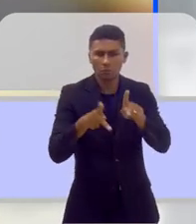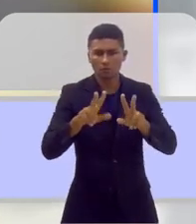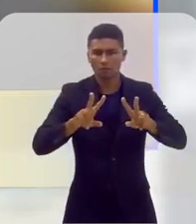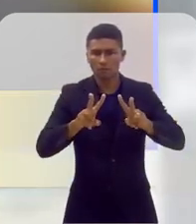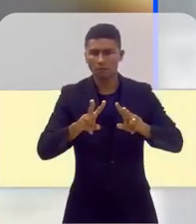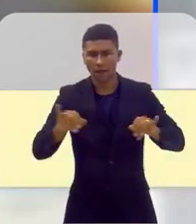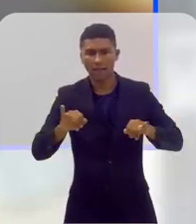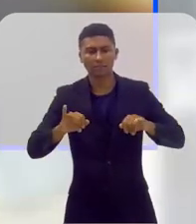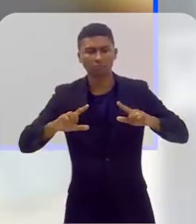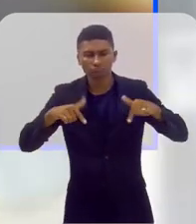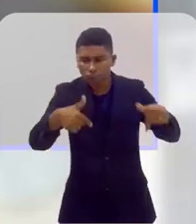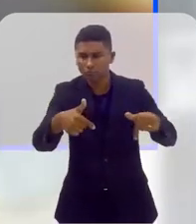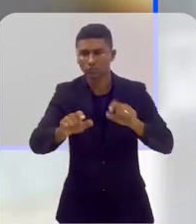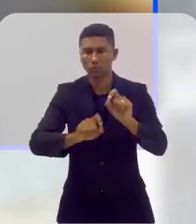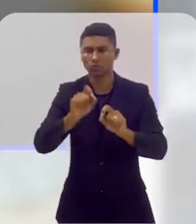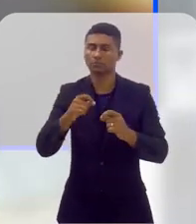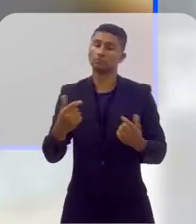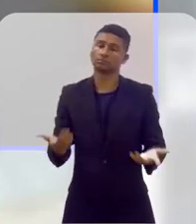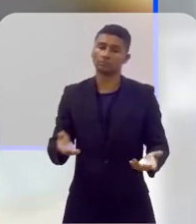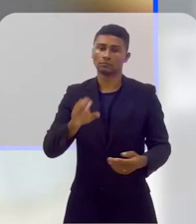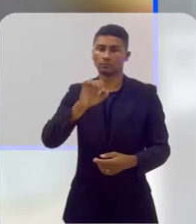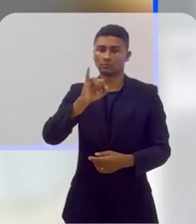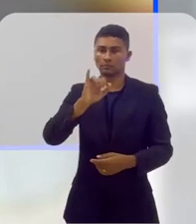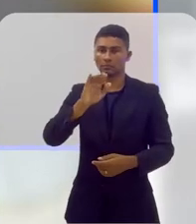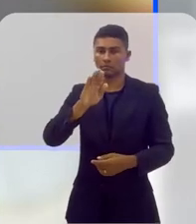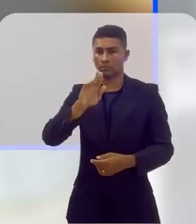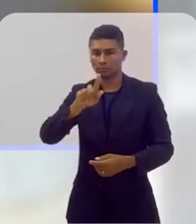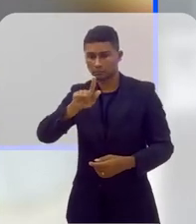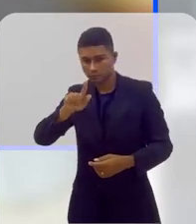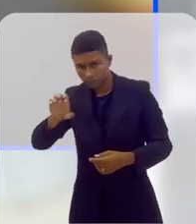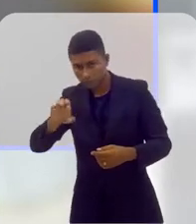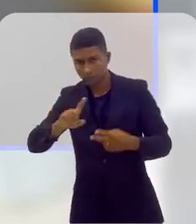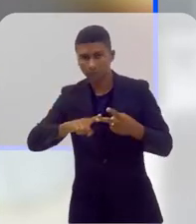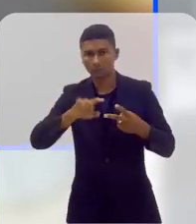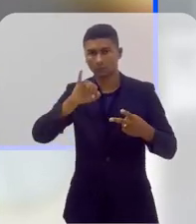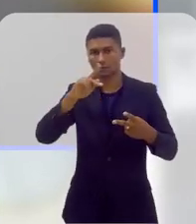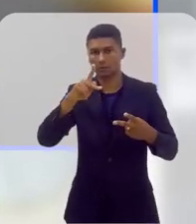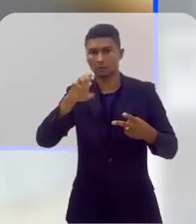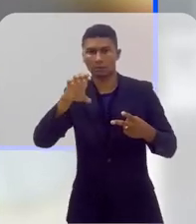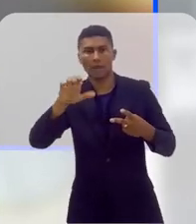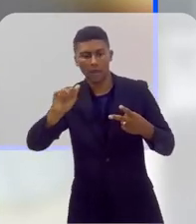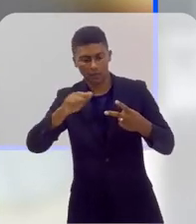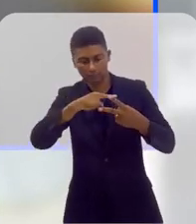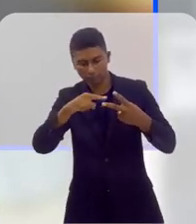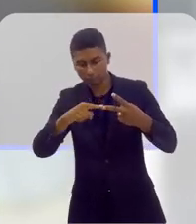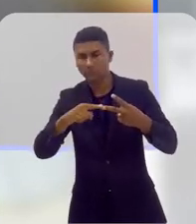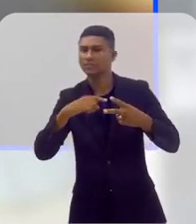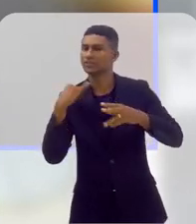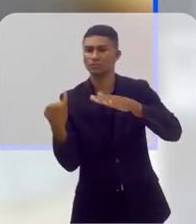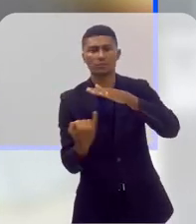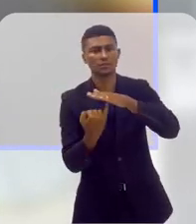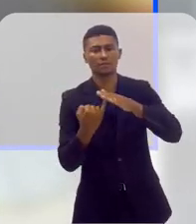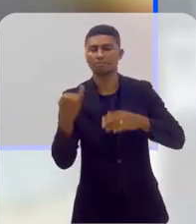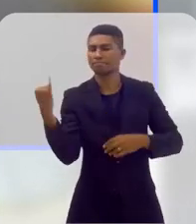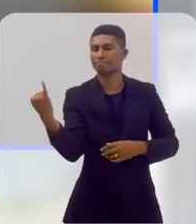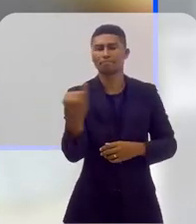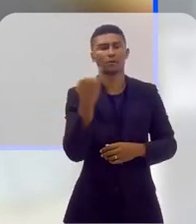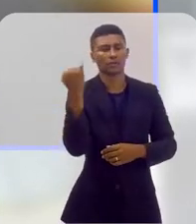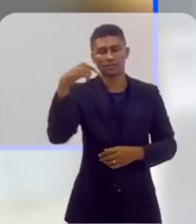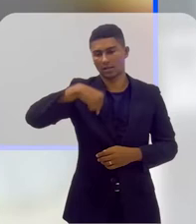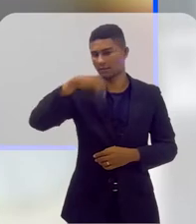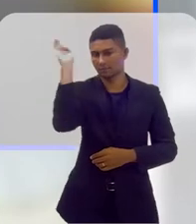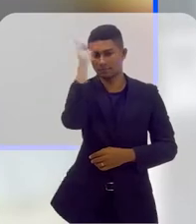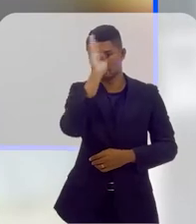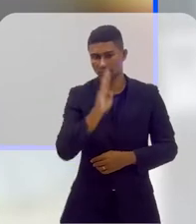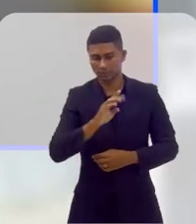estatística. E o IBGE, tanto o IBGE quanto o IPEA, são duas instituições importantíssimas num país de dimensão continental como